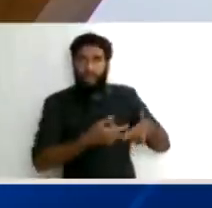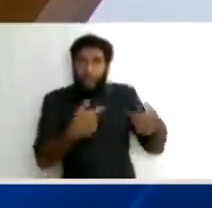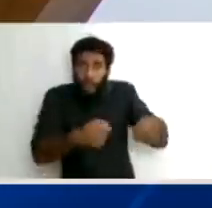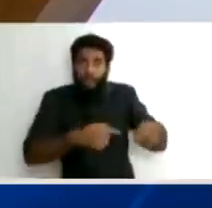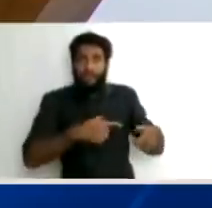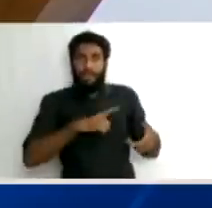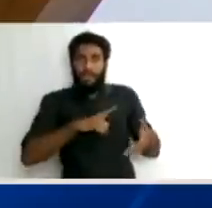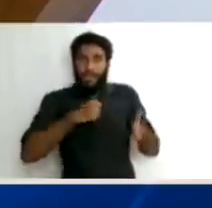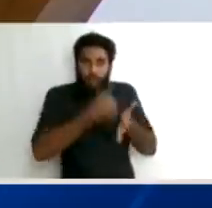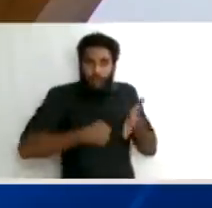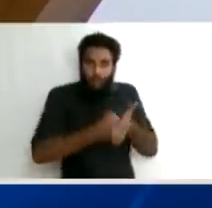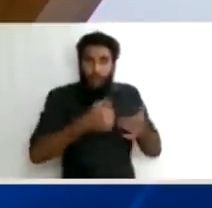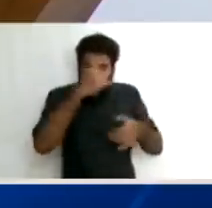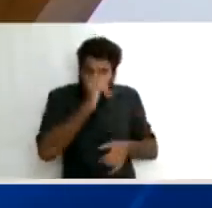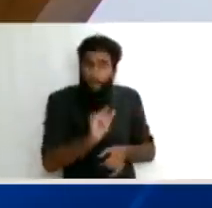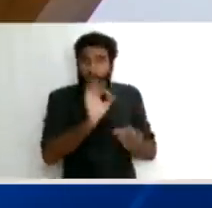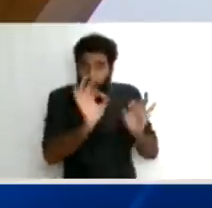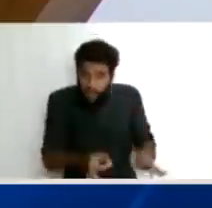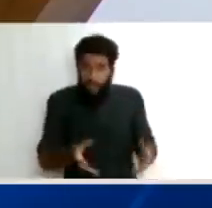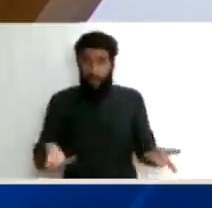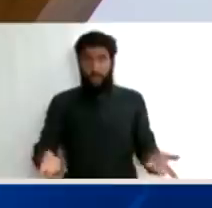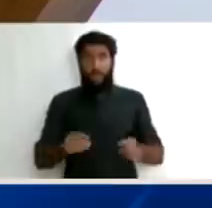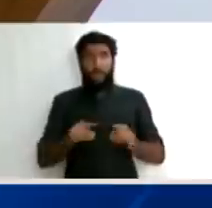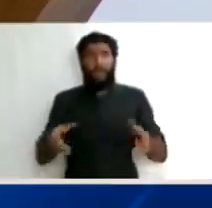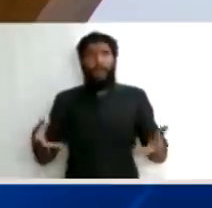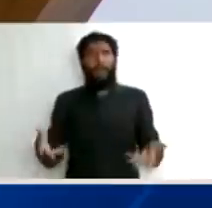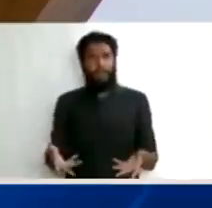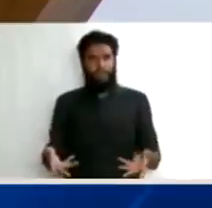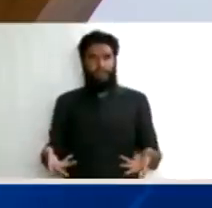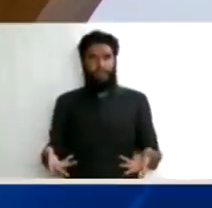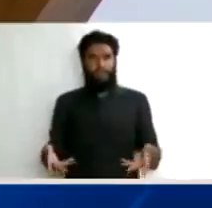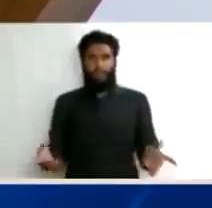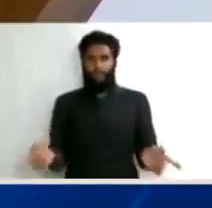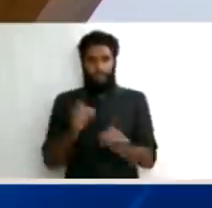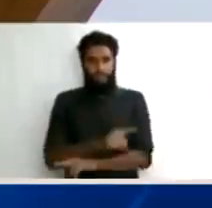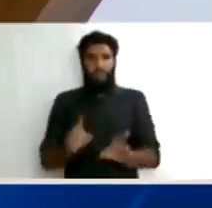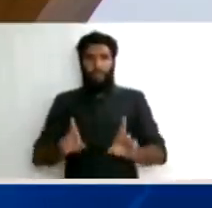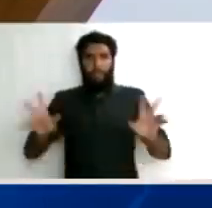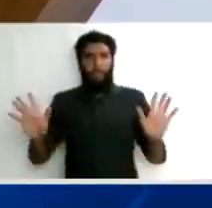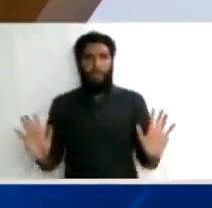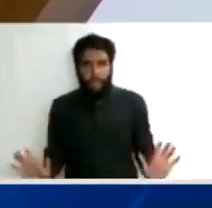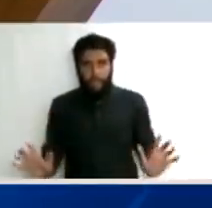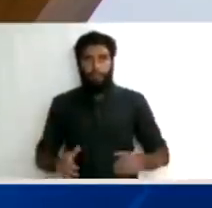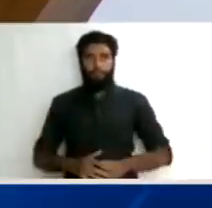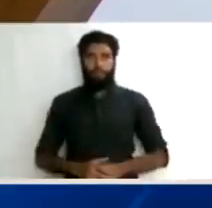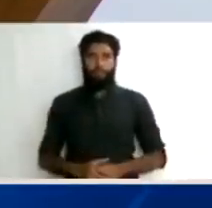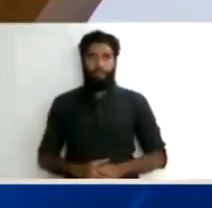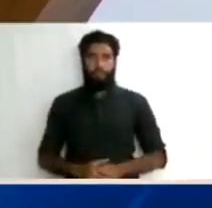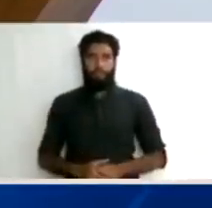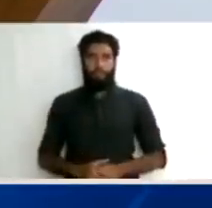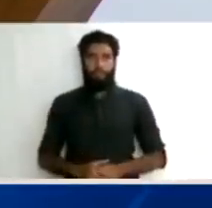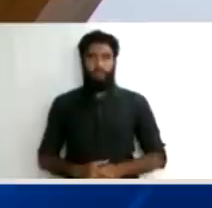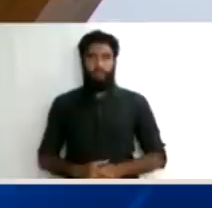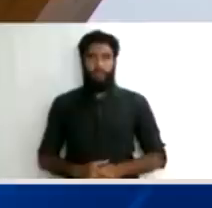aproveitadas, a instrução já está produzida. Pode-se até abrir para a defesa, para apresentar